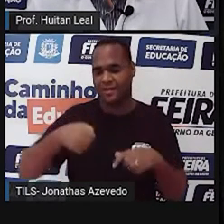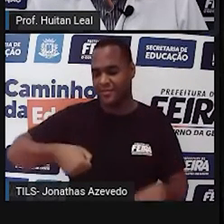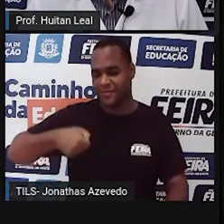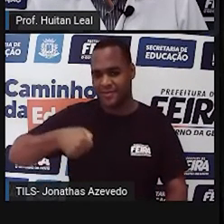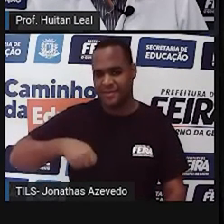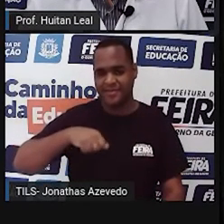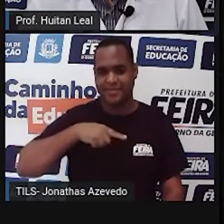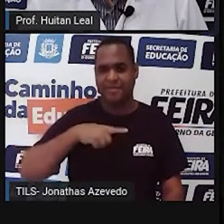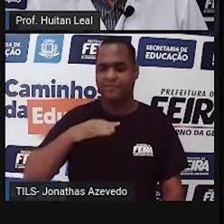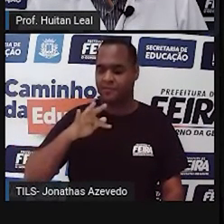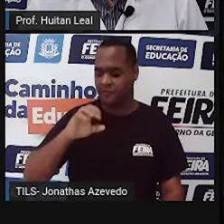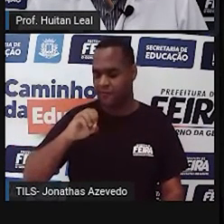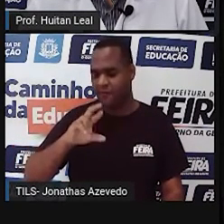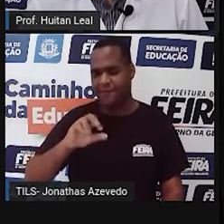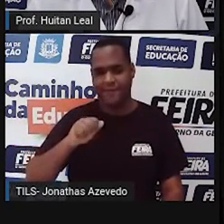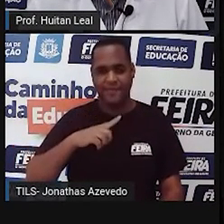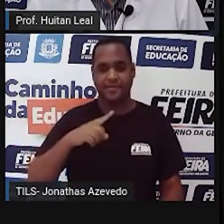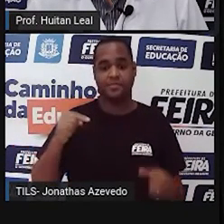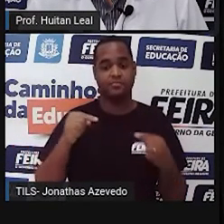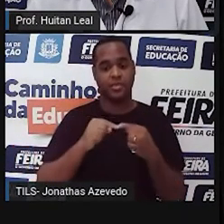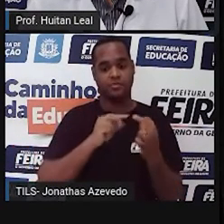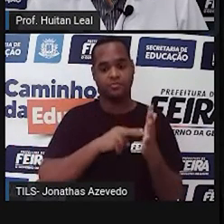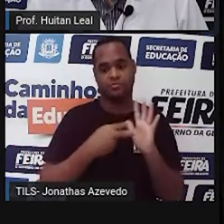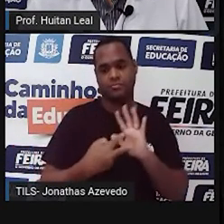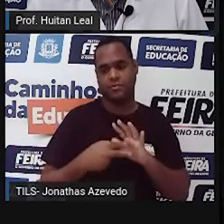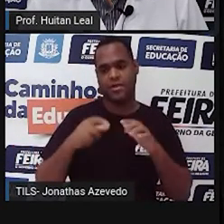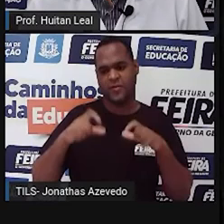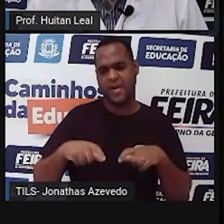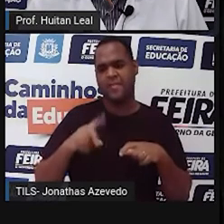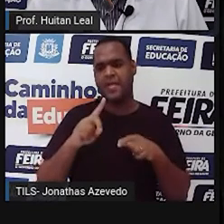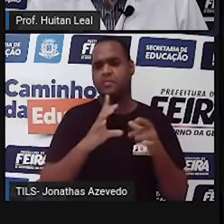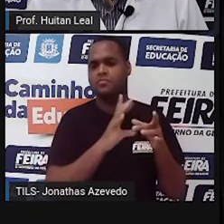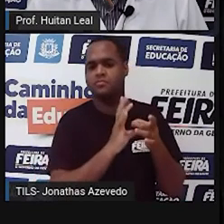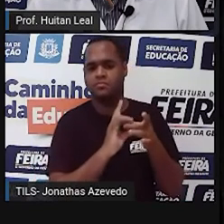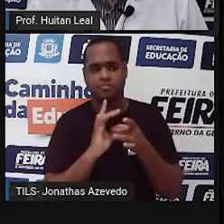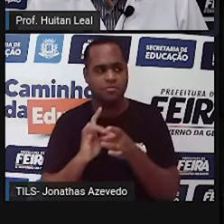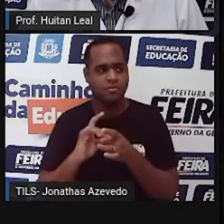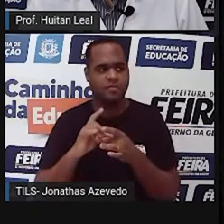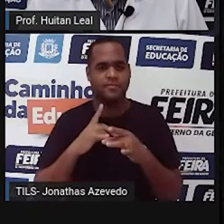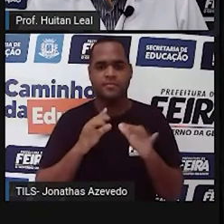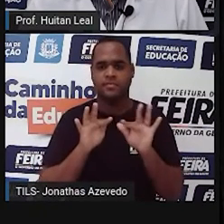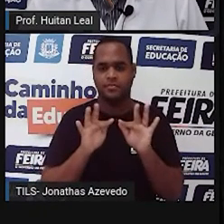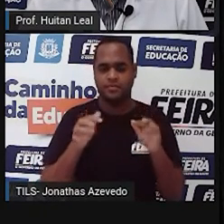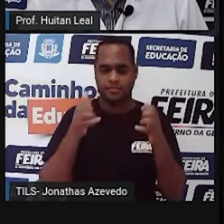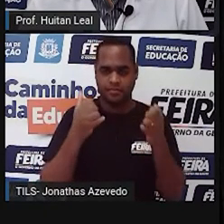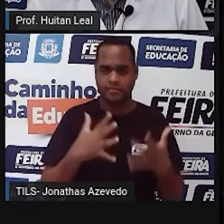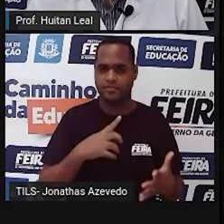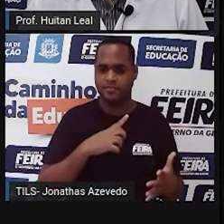significa, se fora, significa lugar. Mas no contexto dessa frase aí, que acabou de ser escrita,